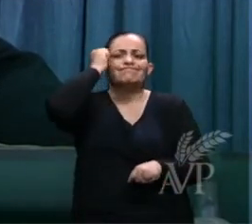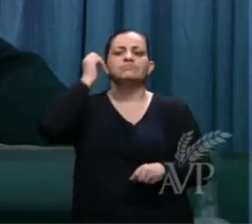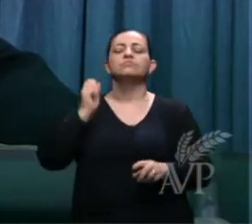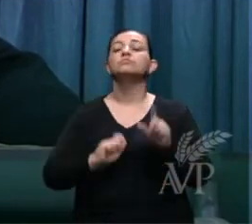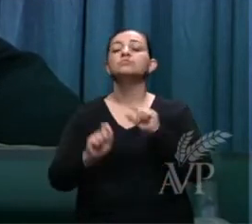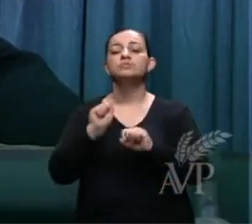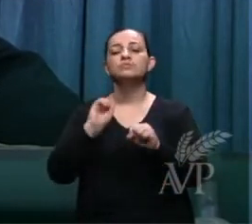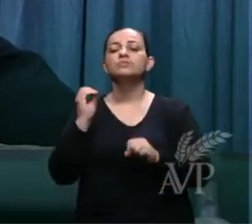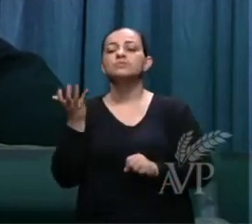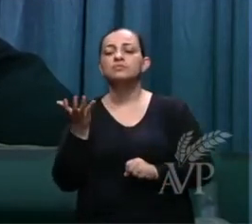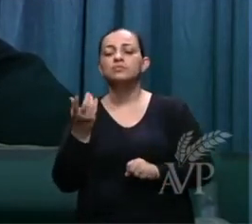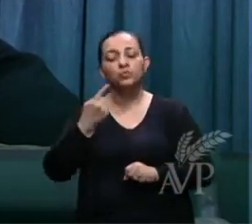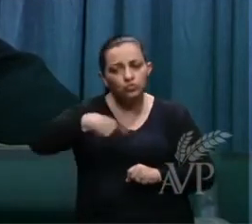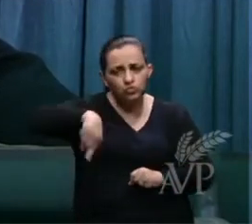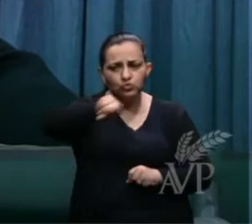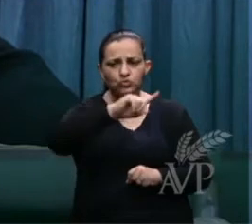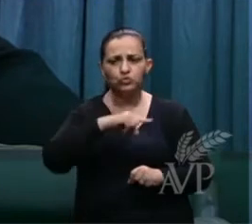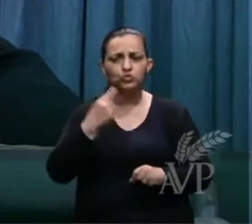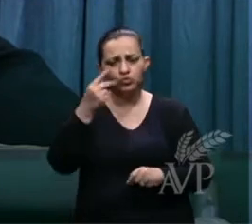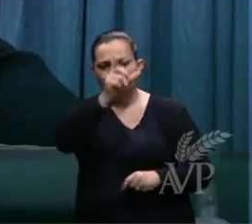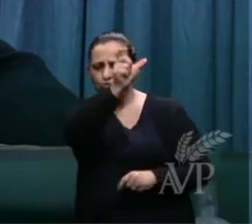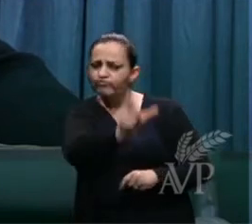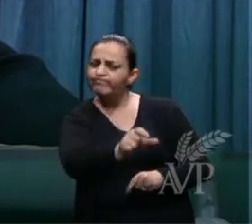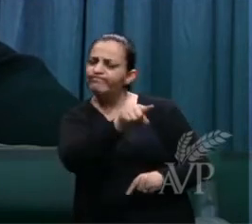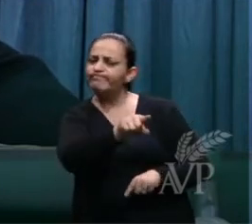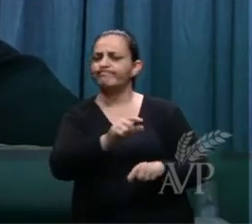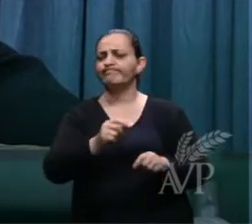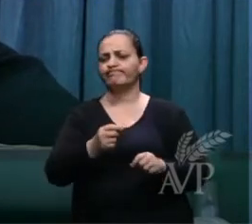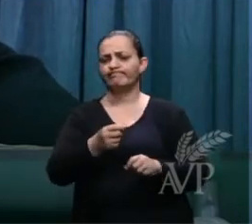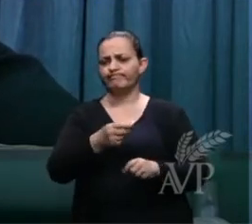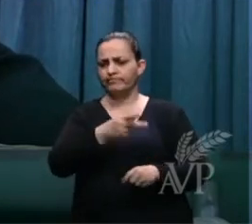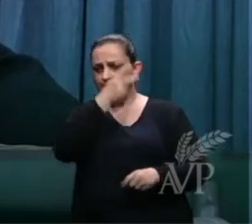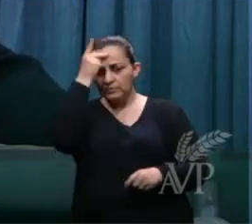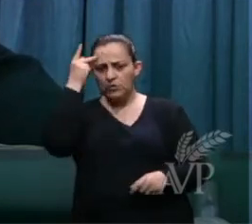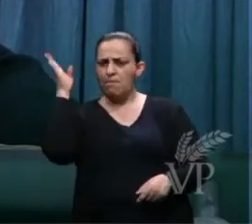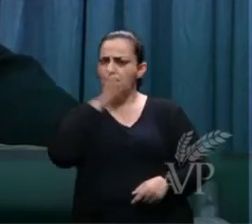você foi uma pessoa rude